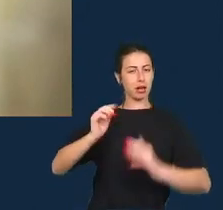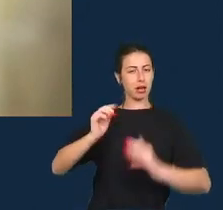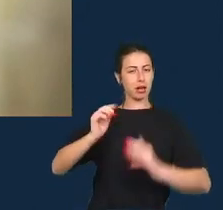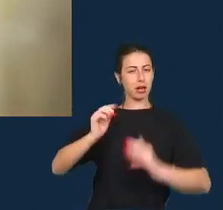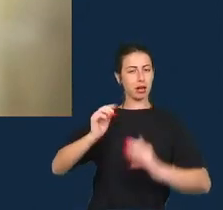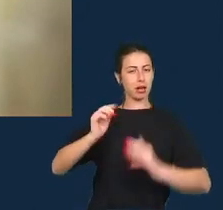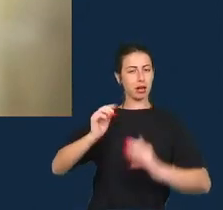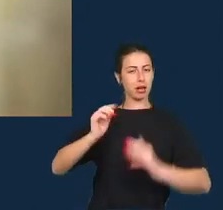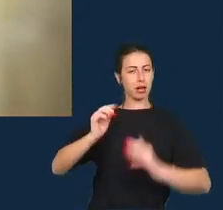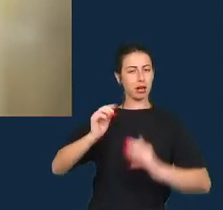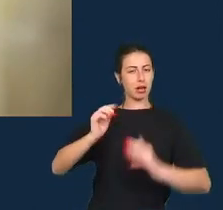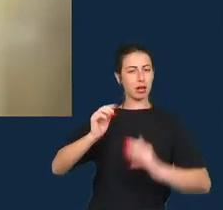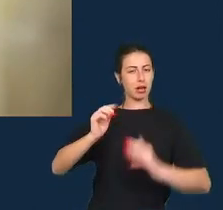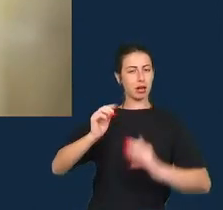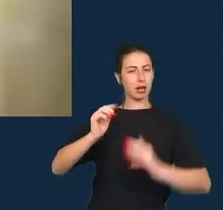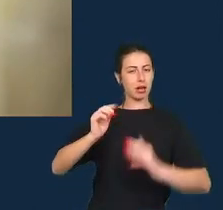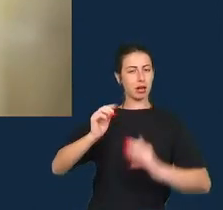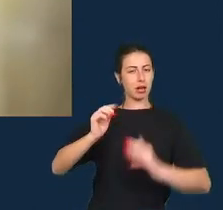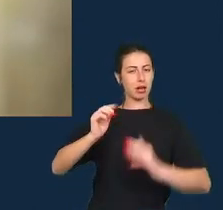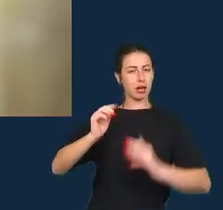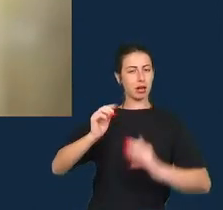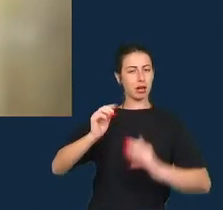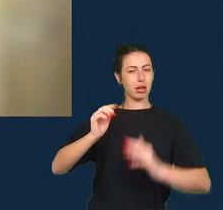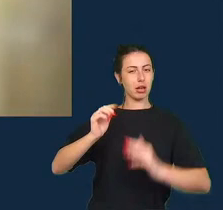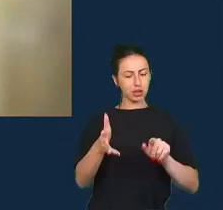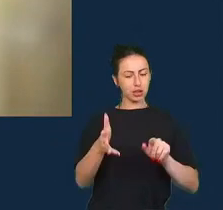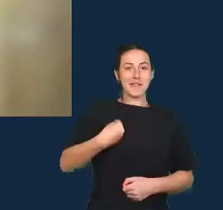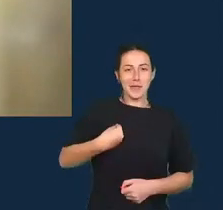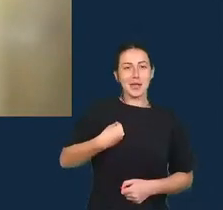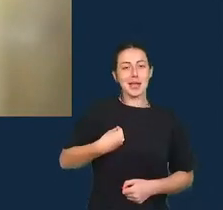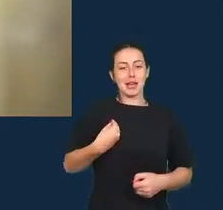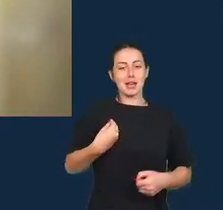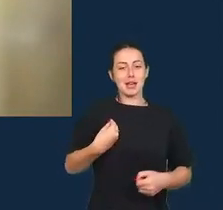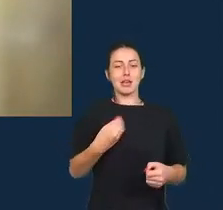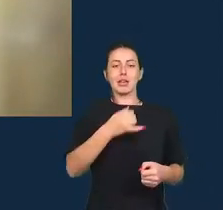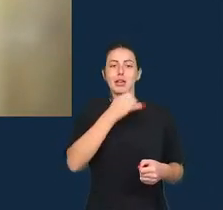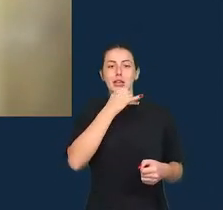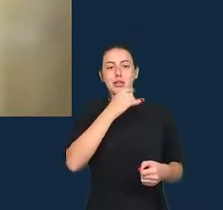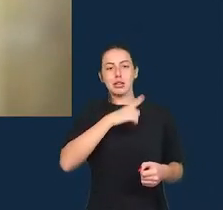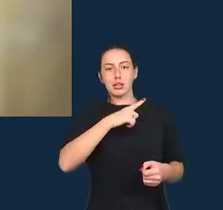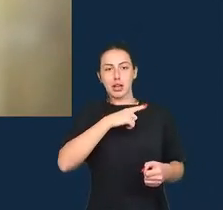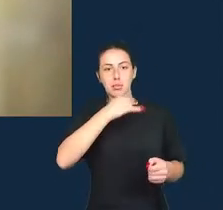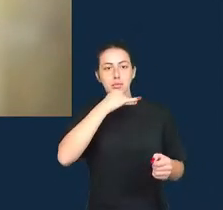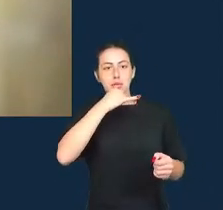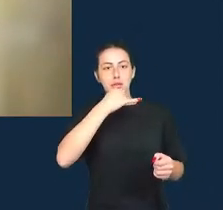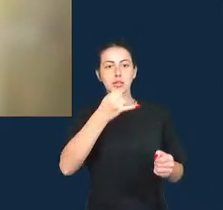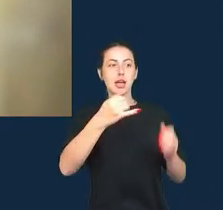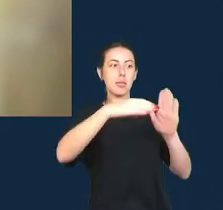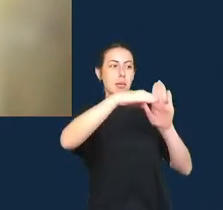nos relacionamos estabelecendo linhas listas criando uma tabela